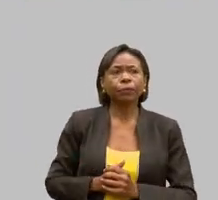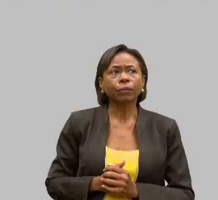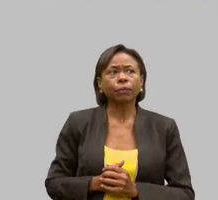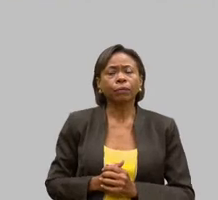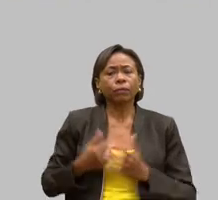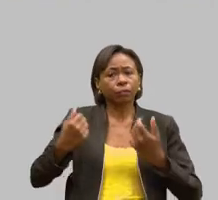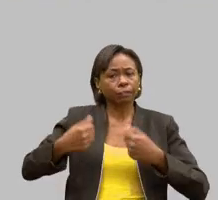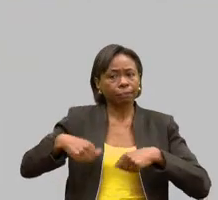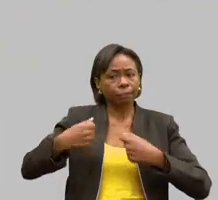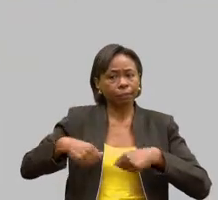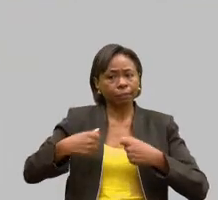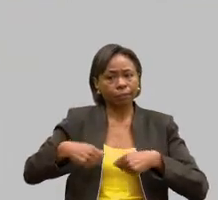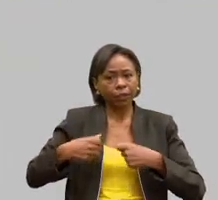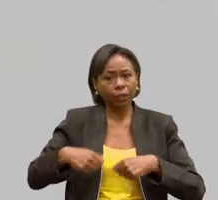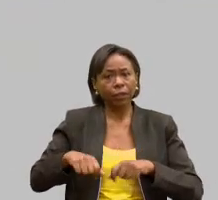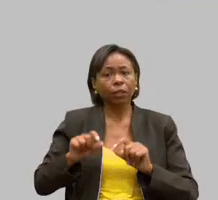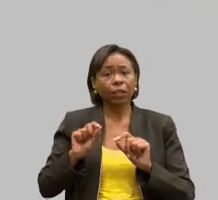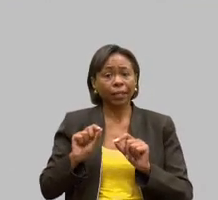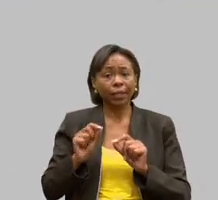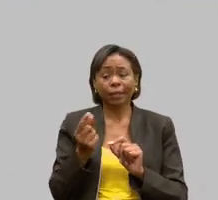de verba